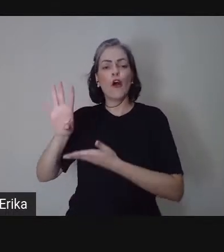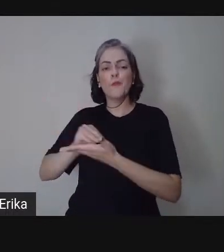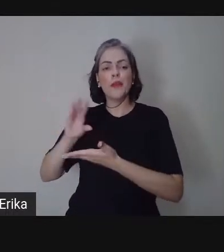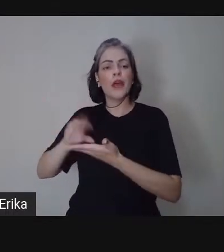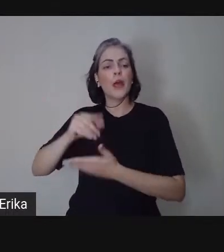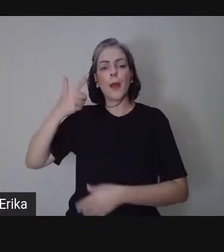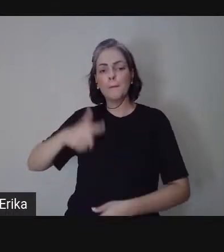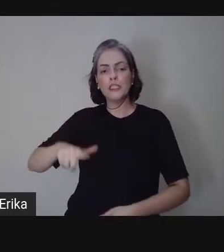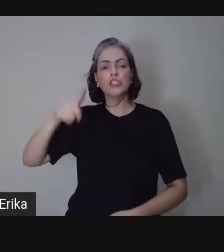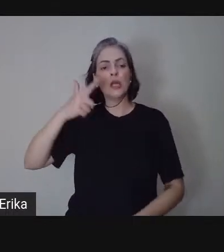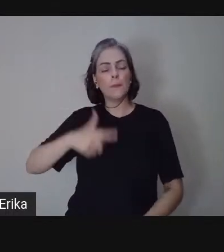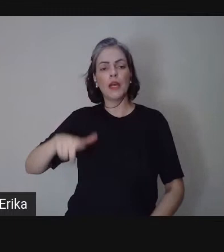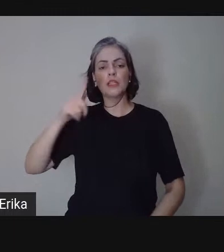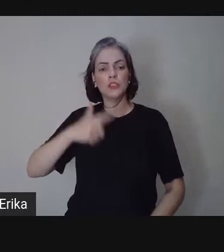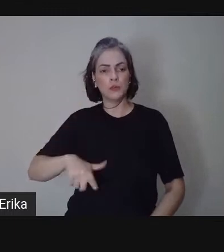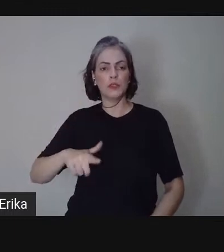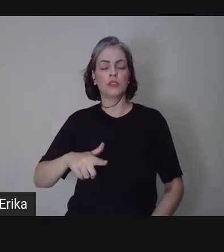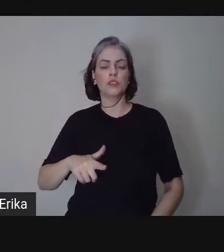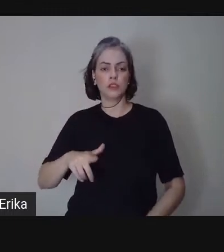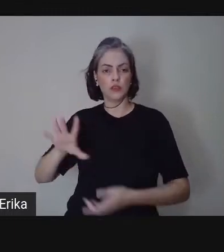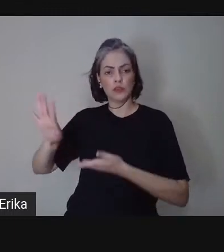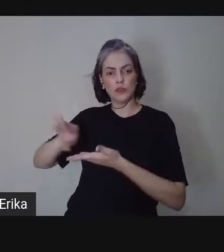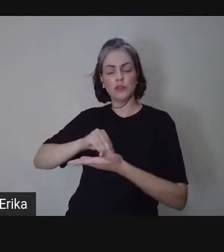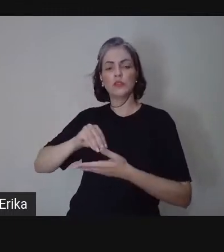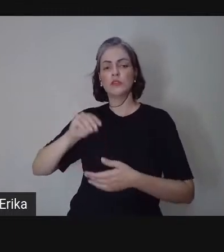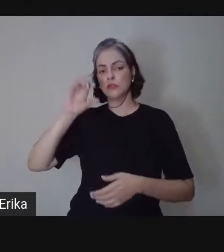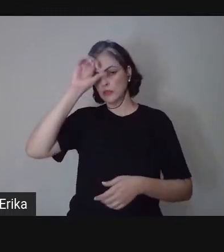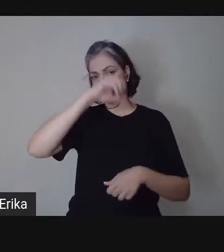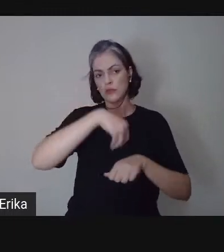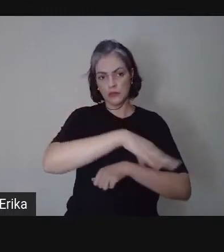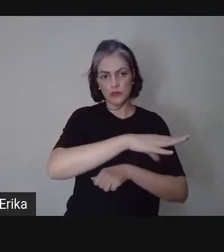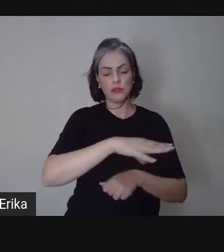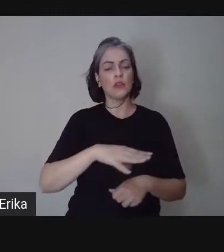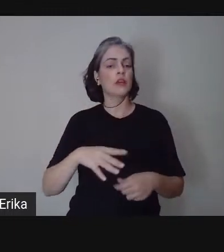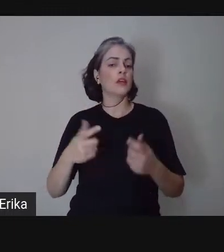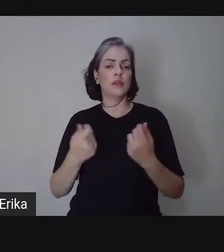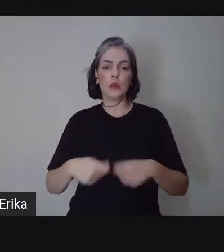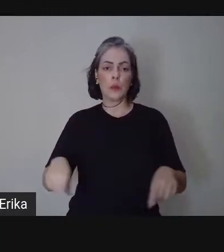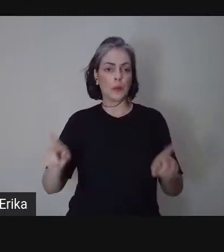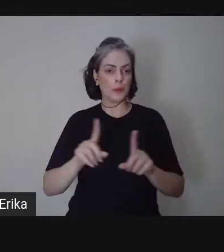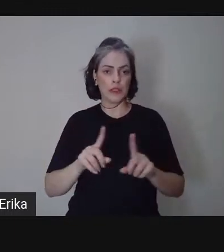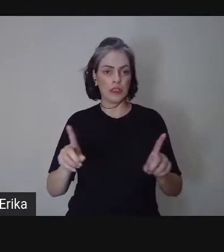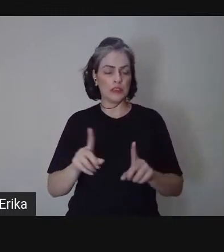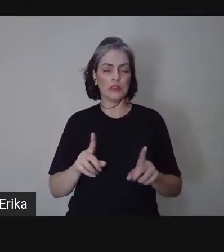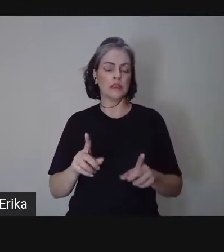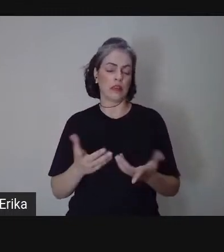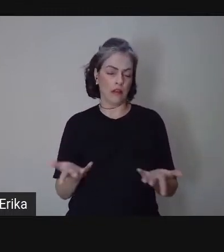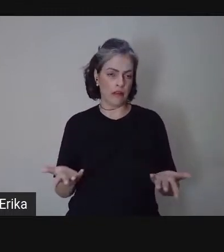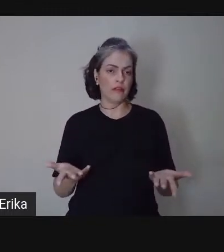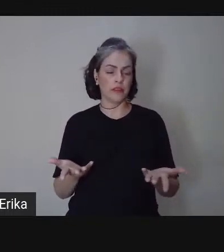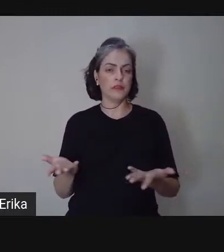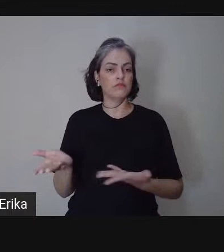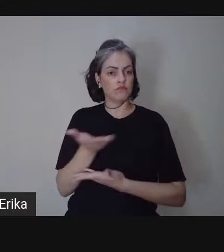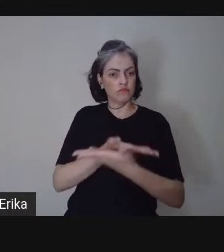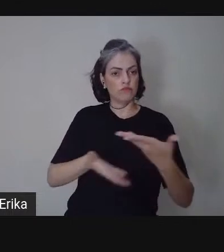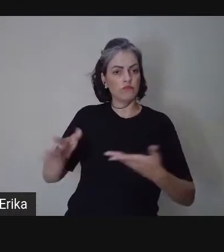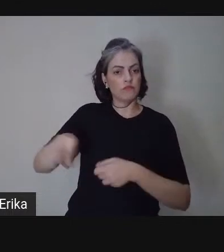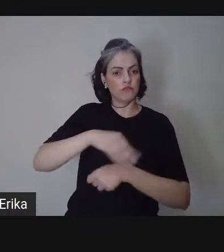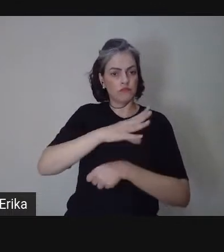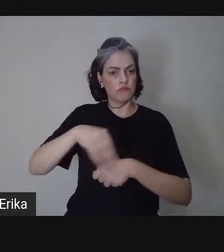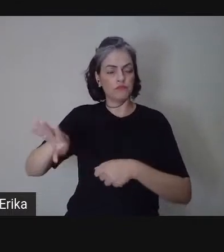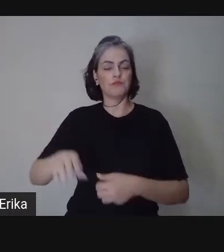que poderiam ser dominados pelos aprendizes, diretamente, sem a necessidade de editar o intermédio. Outra questão